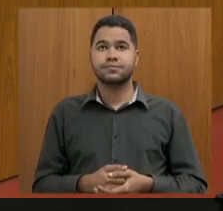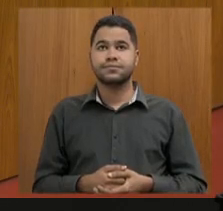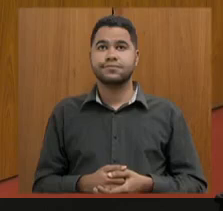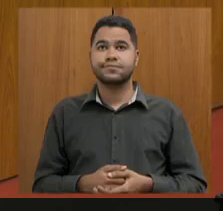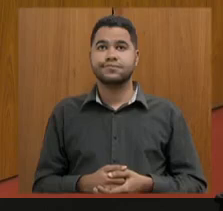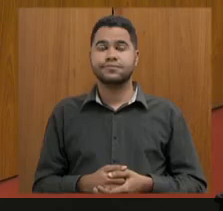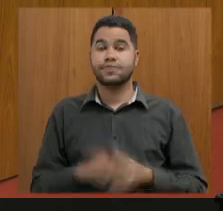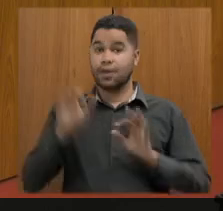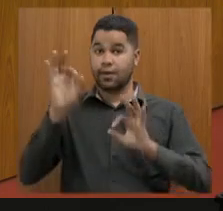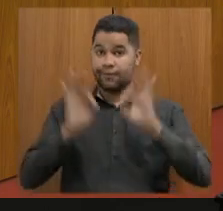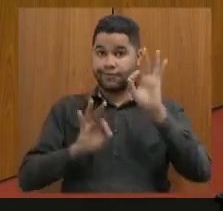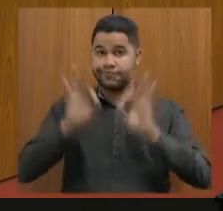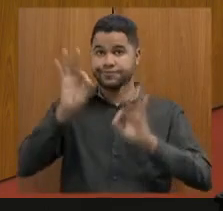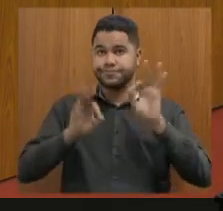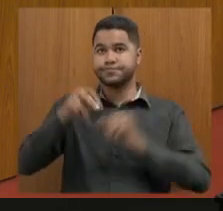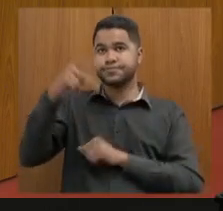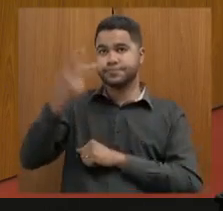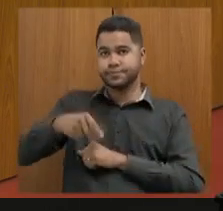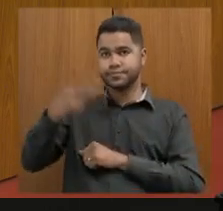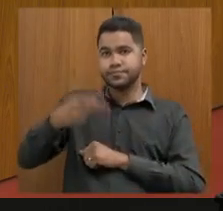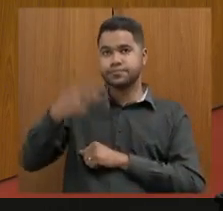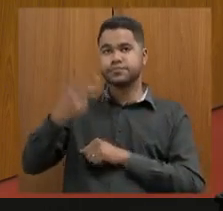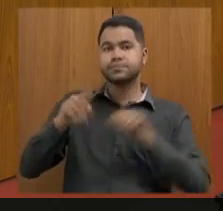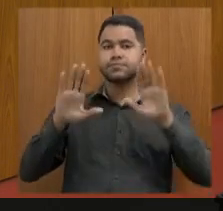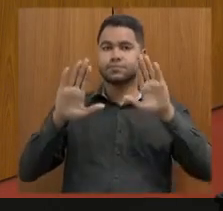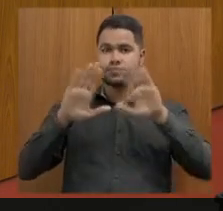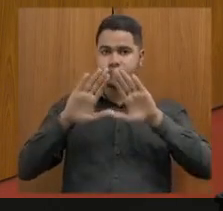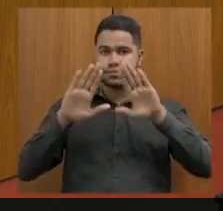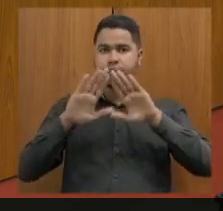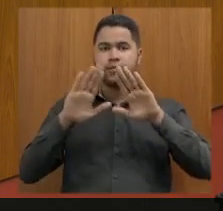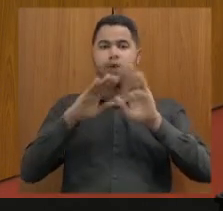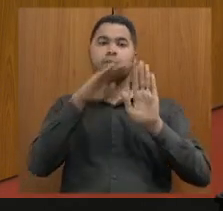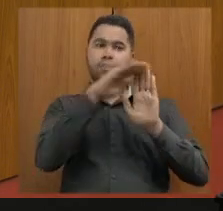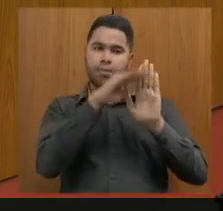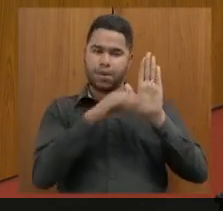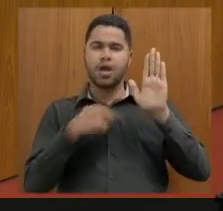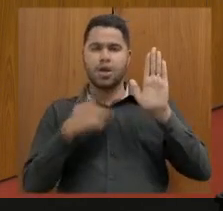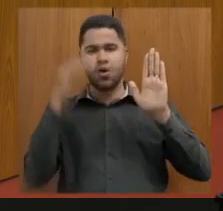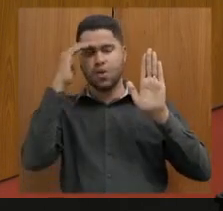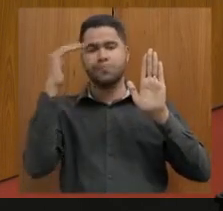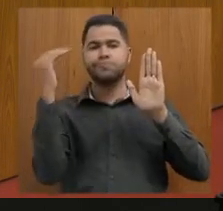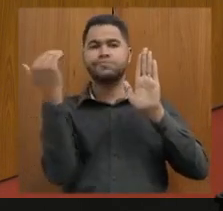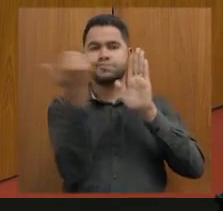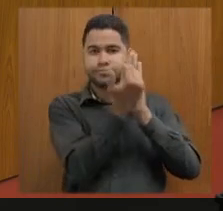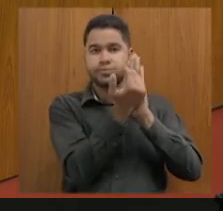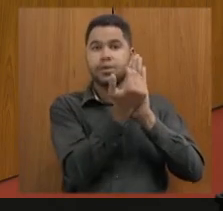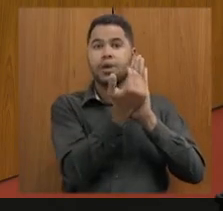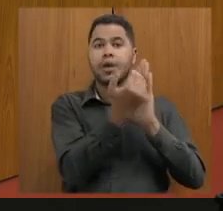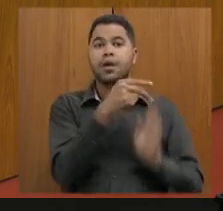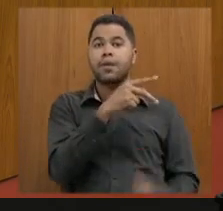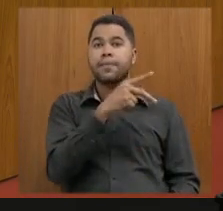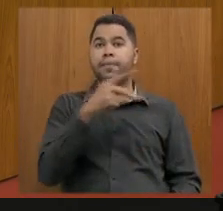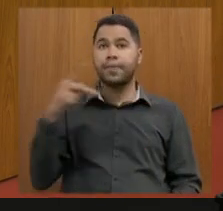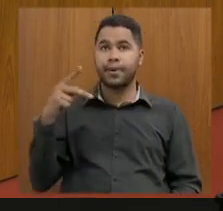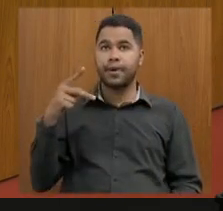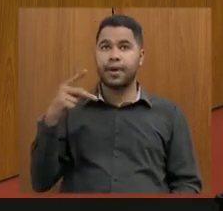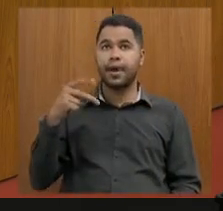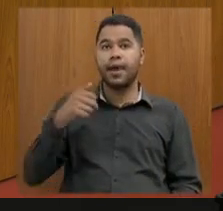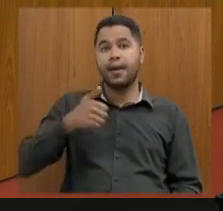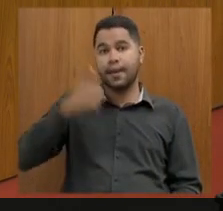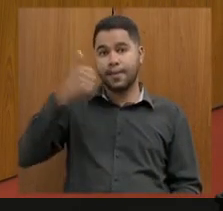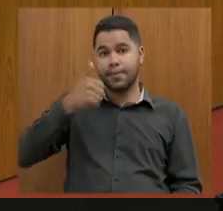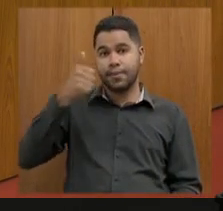Pela organização aqui da Assembleia, e aí eu vou cumpri-la, a quem preside os trabalhos é a primeira